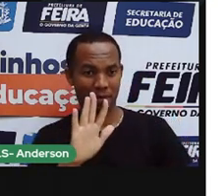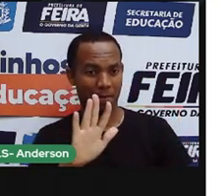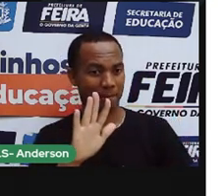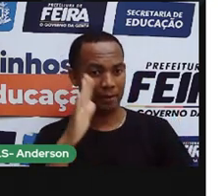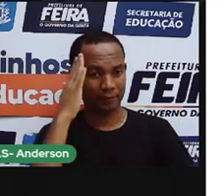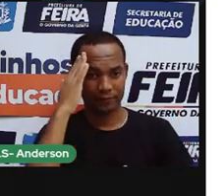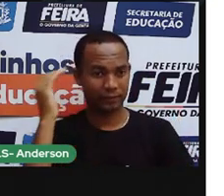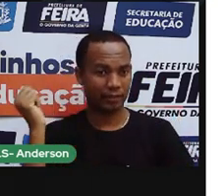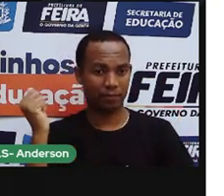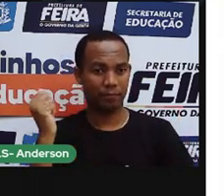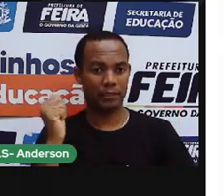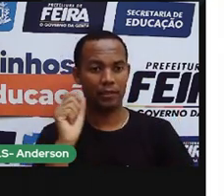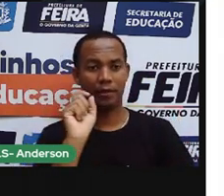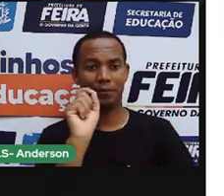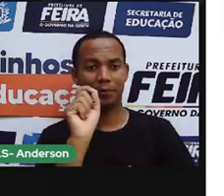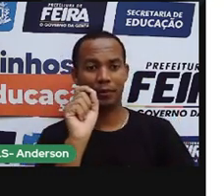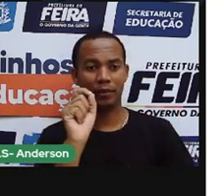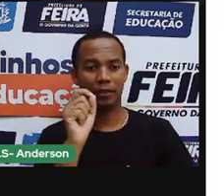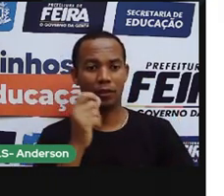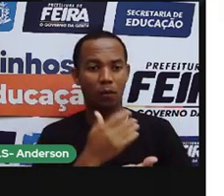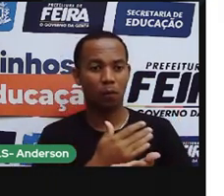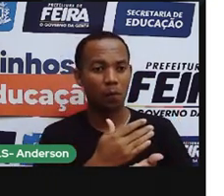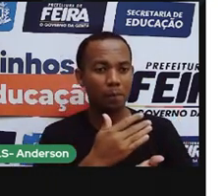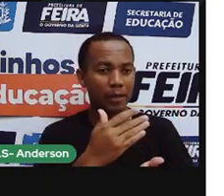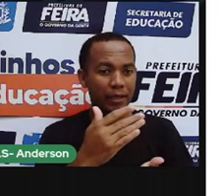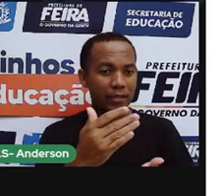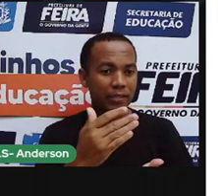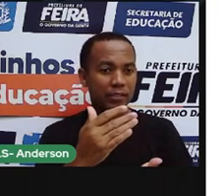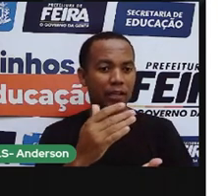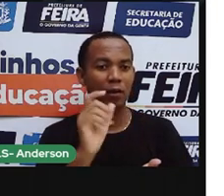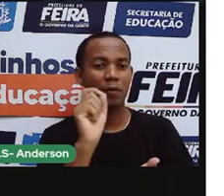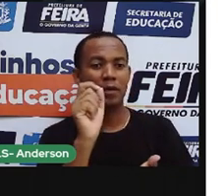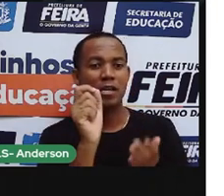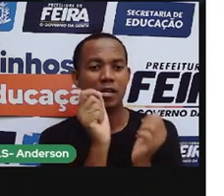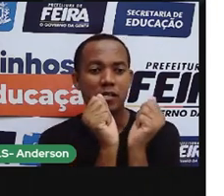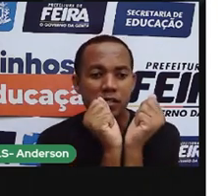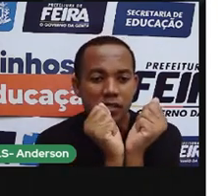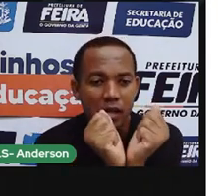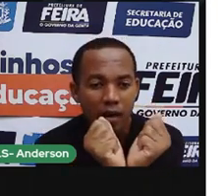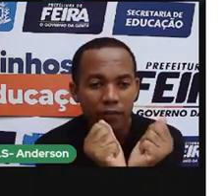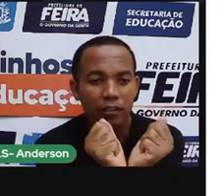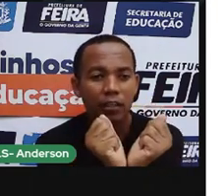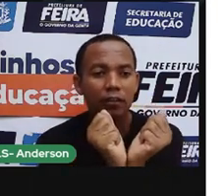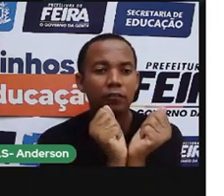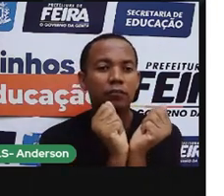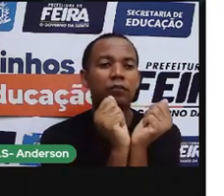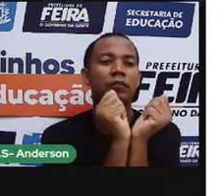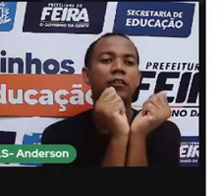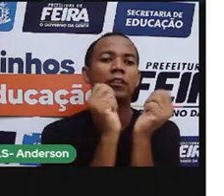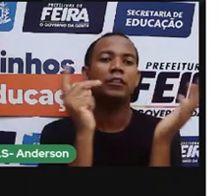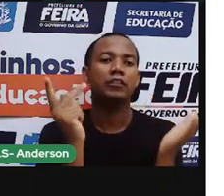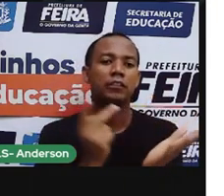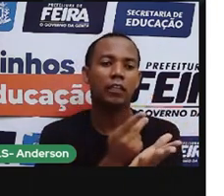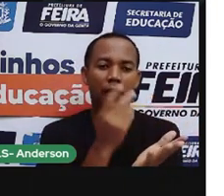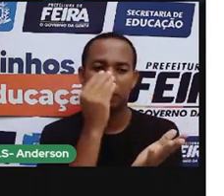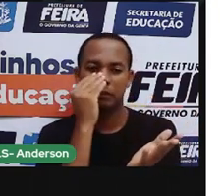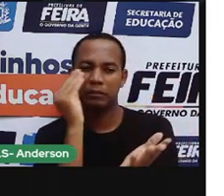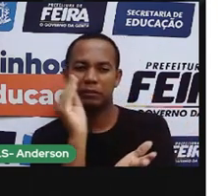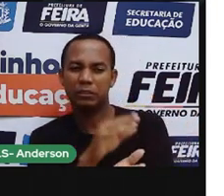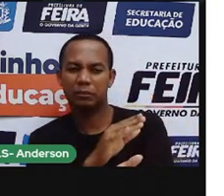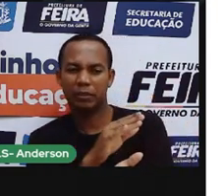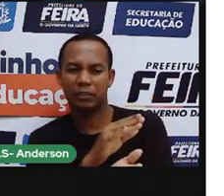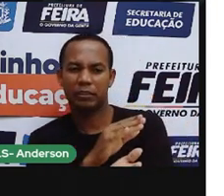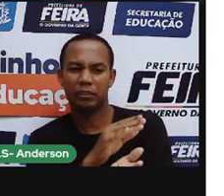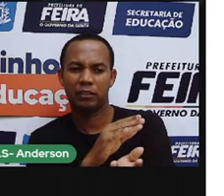sabia que aí começaria a minha escravidão. E no meio da rejeição, conheci uma